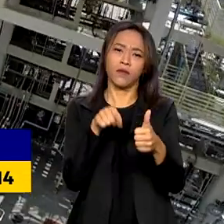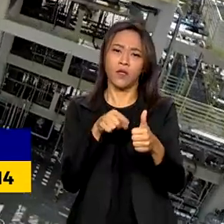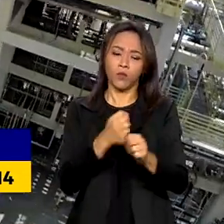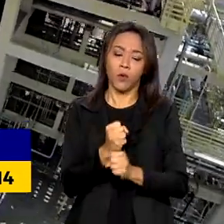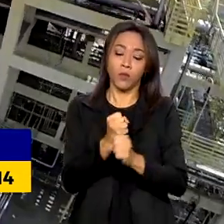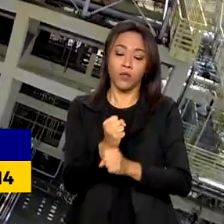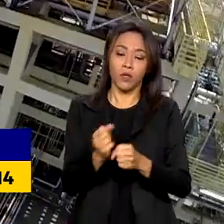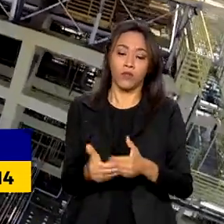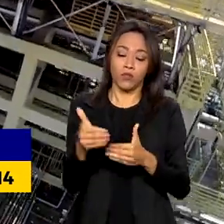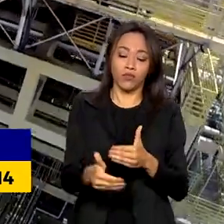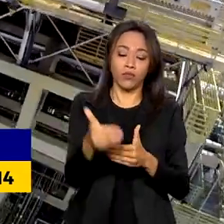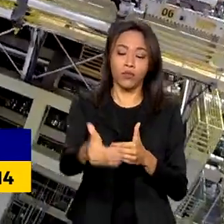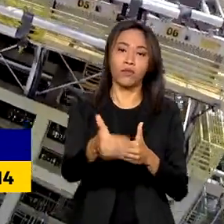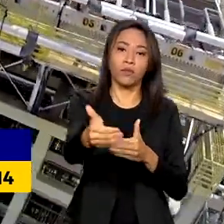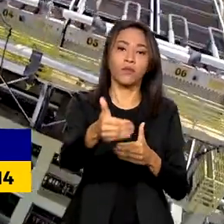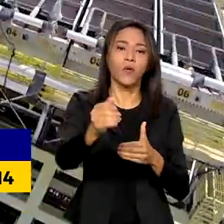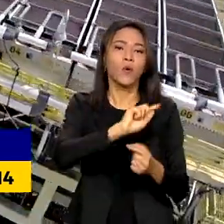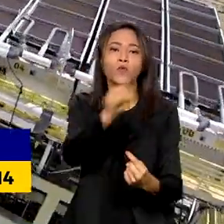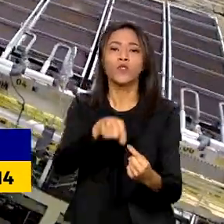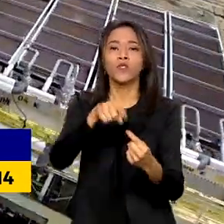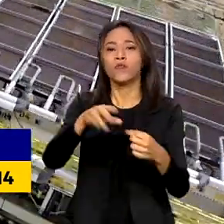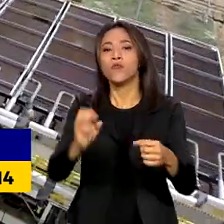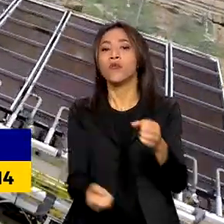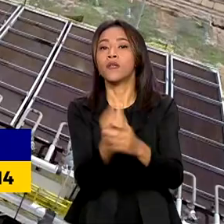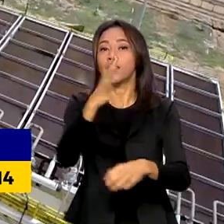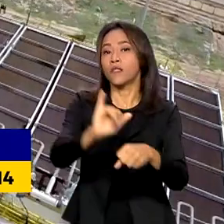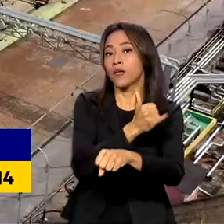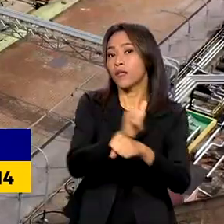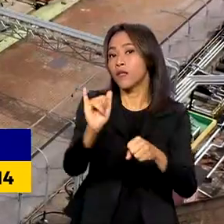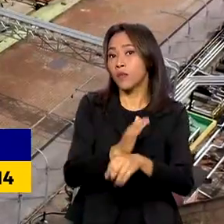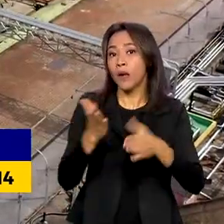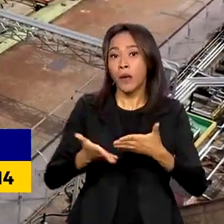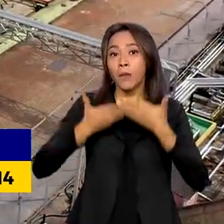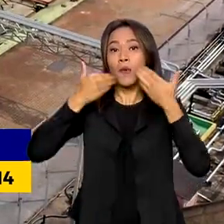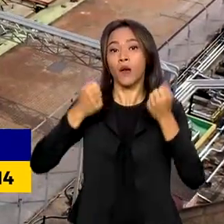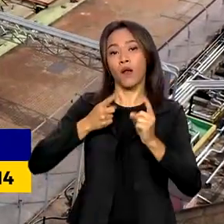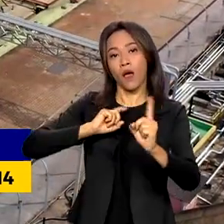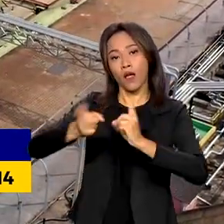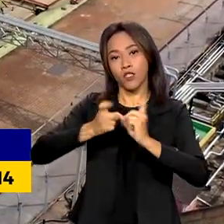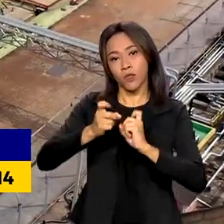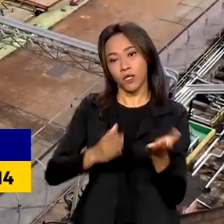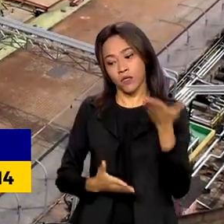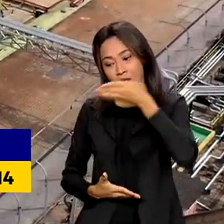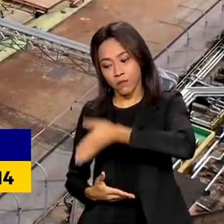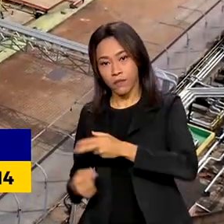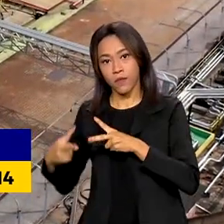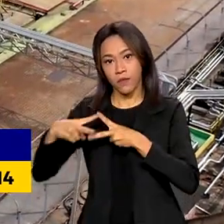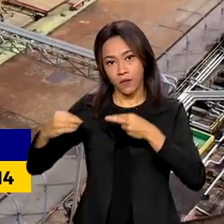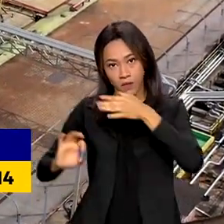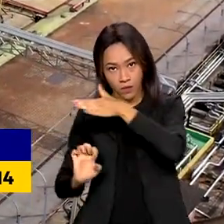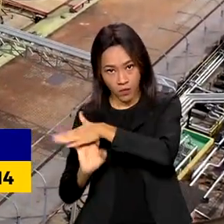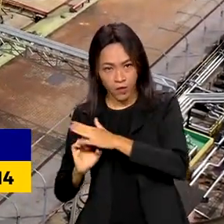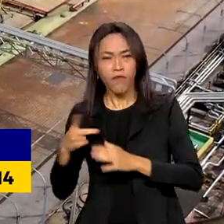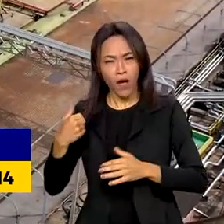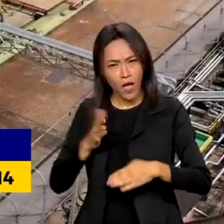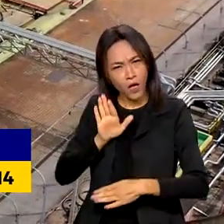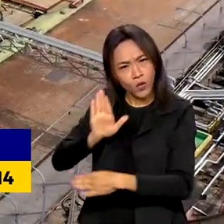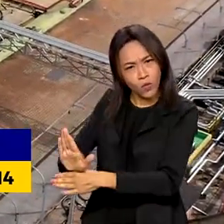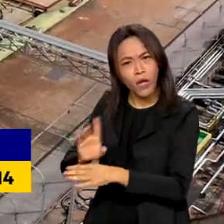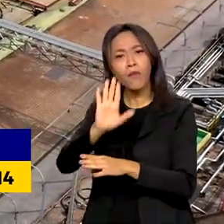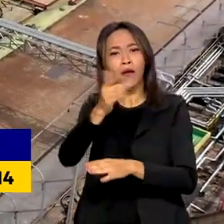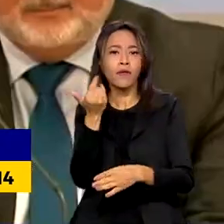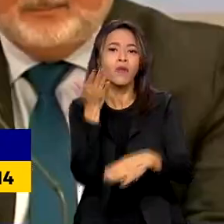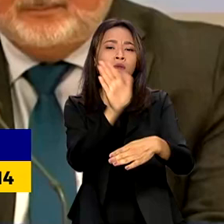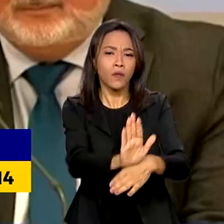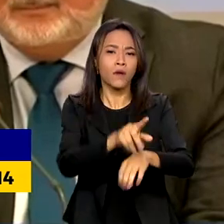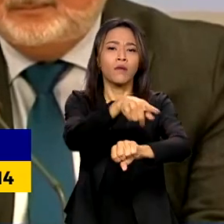e mecanismos para melhorar a governança da estatal. A parceria vai ajudar não só a Petrobras, mas todo o